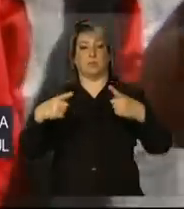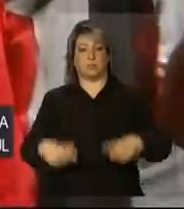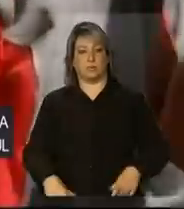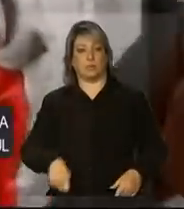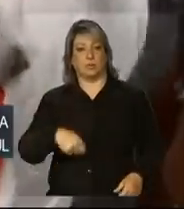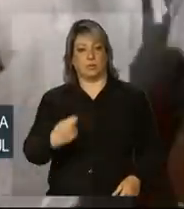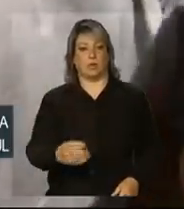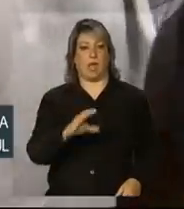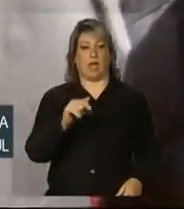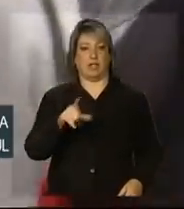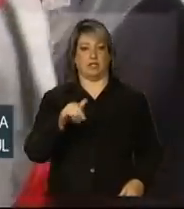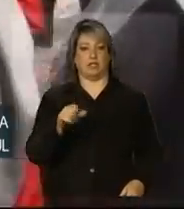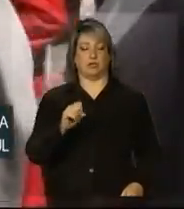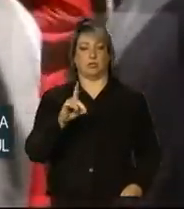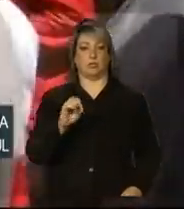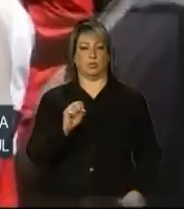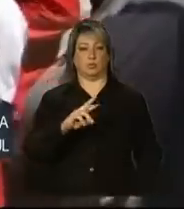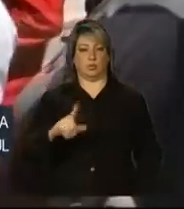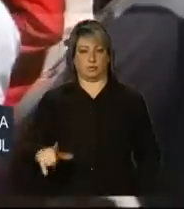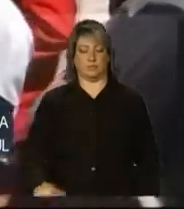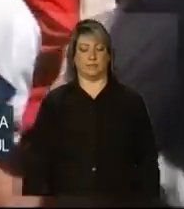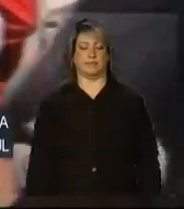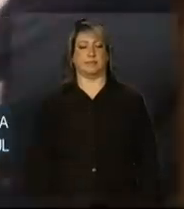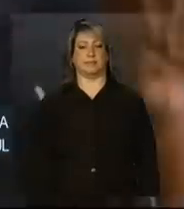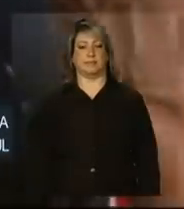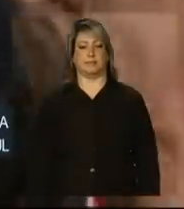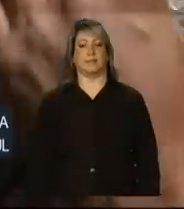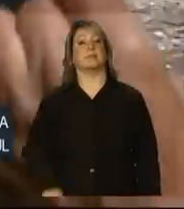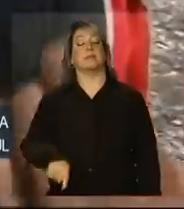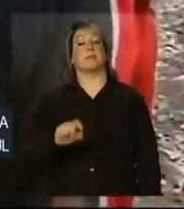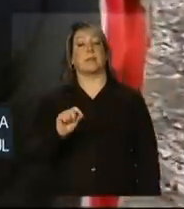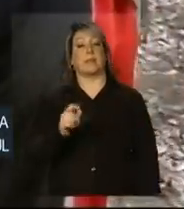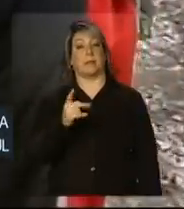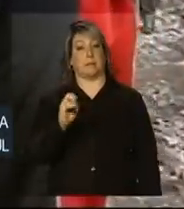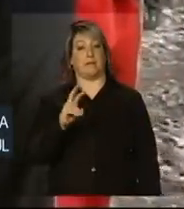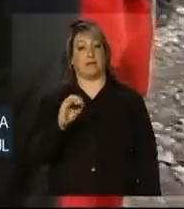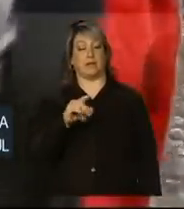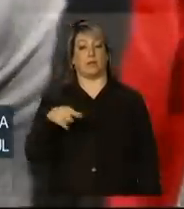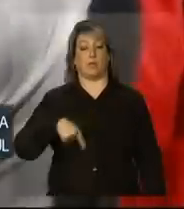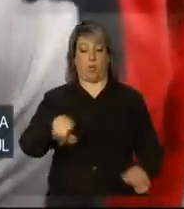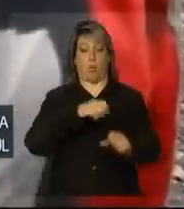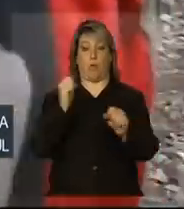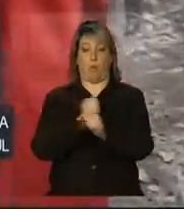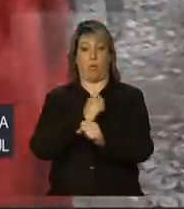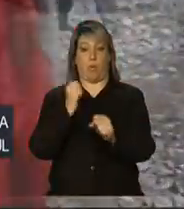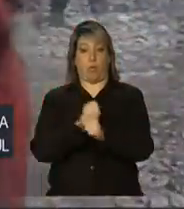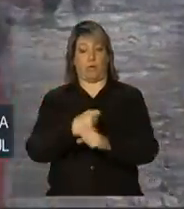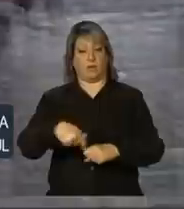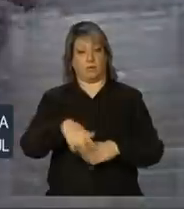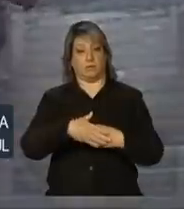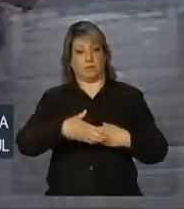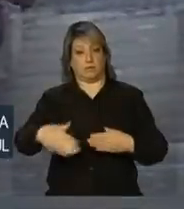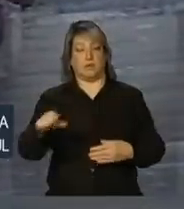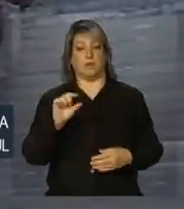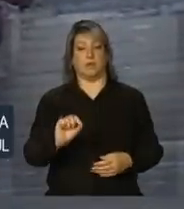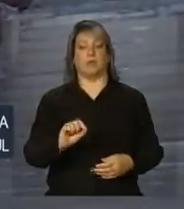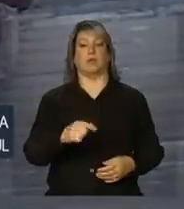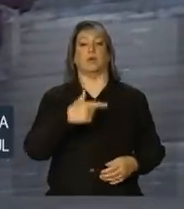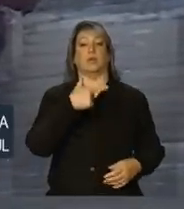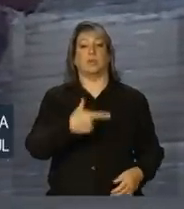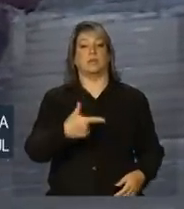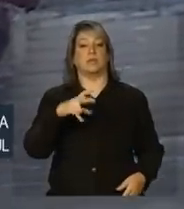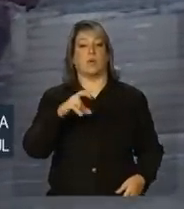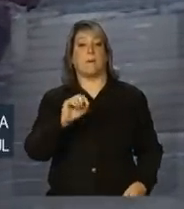chamado Sistema Marrecas. A previsão com a construção desta barragem é de que 250